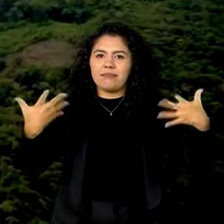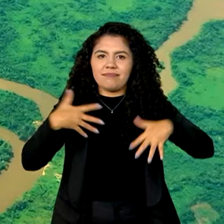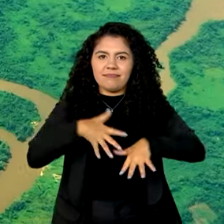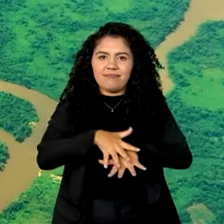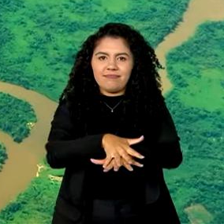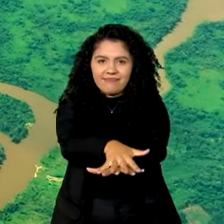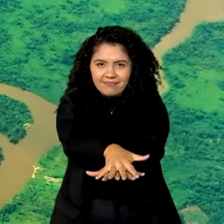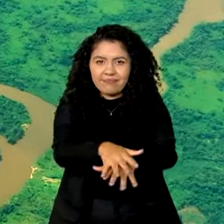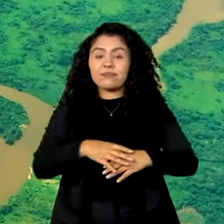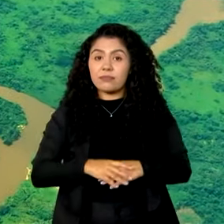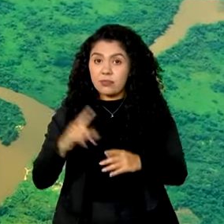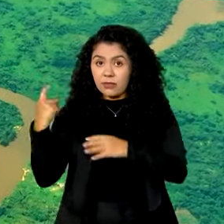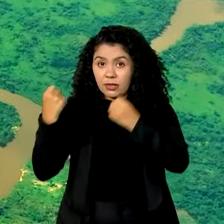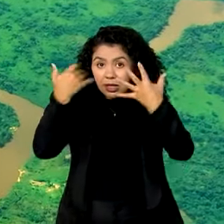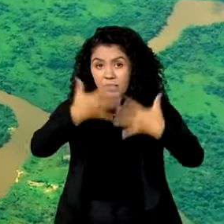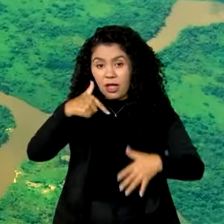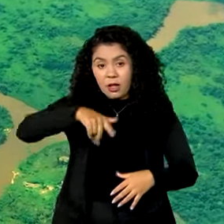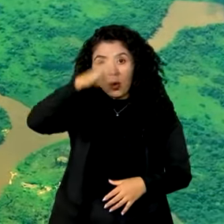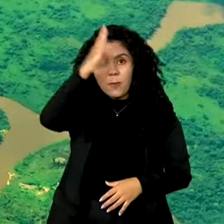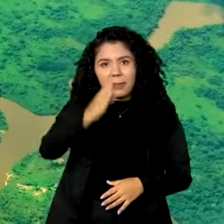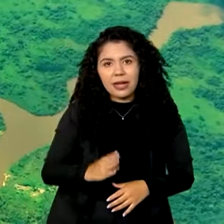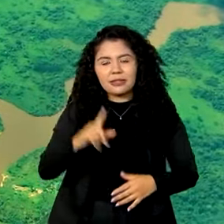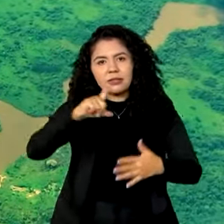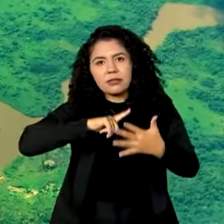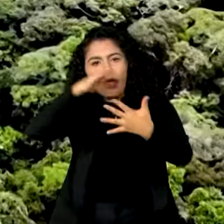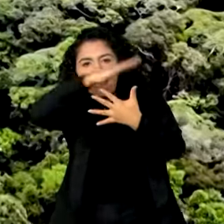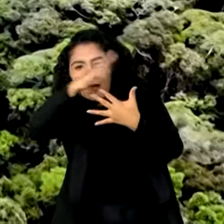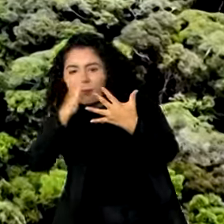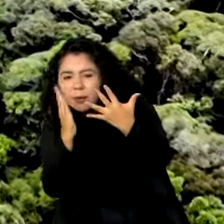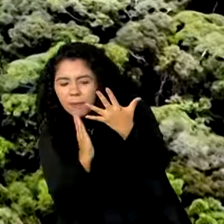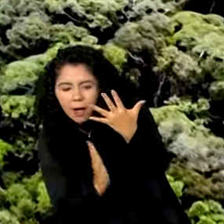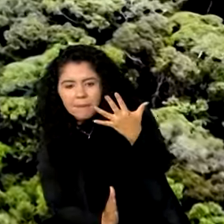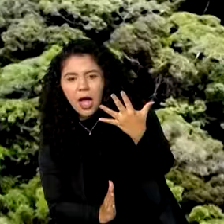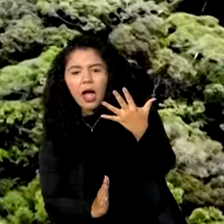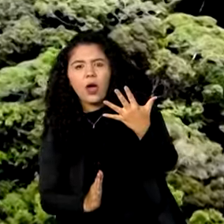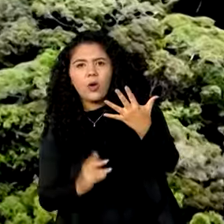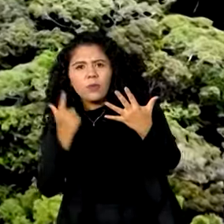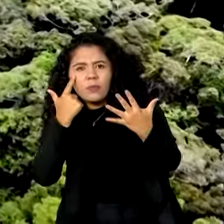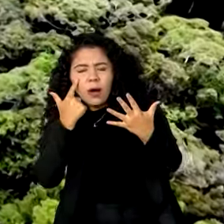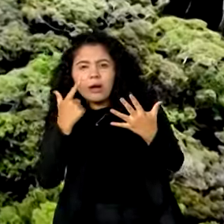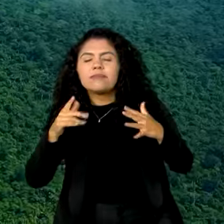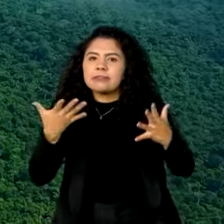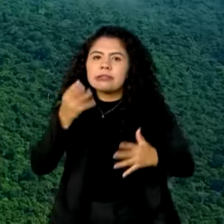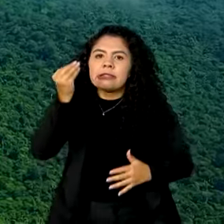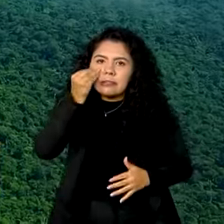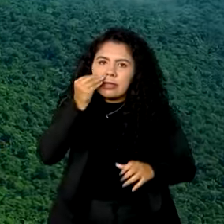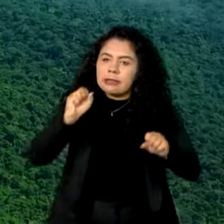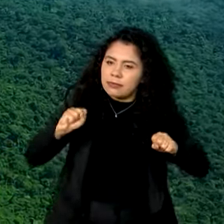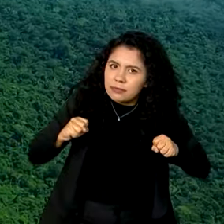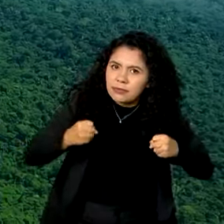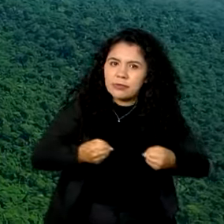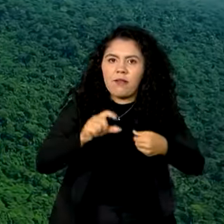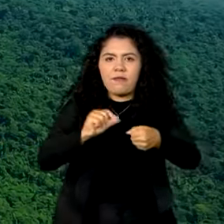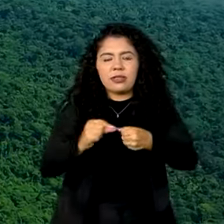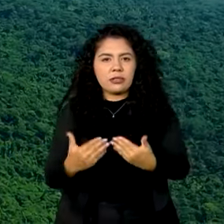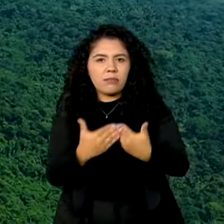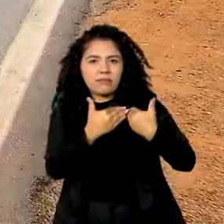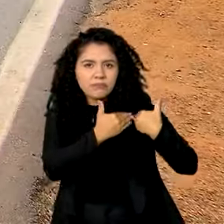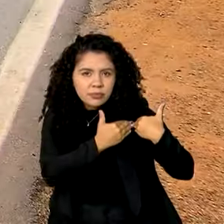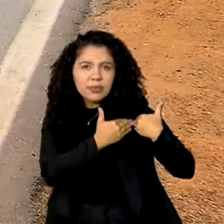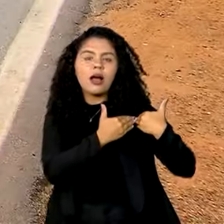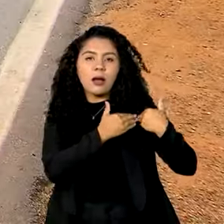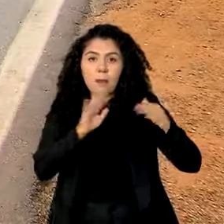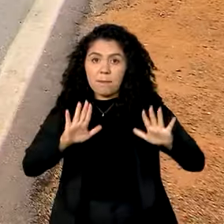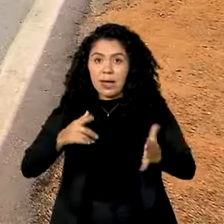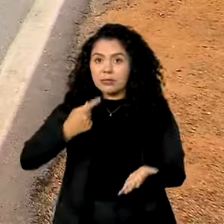O Brasil, que abriga a maior floresta tropical do mundo, busca fazer o dever de casa. O país acaba de assumir